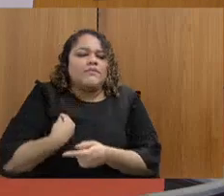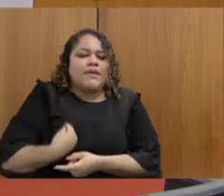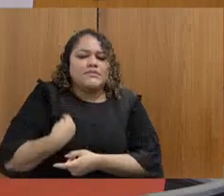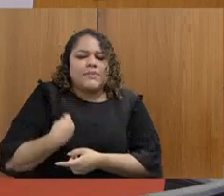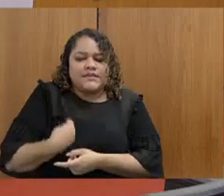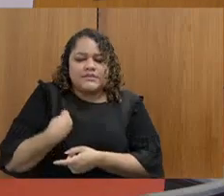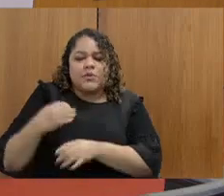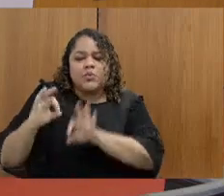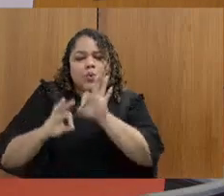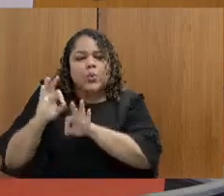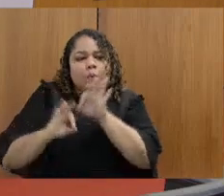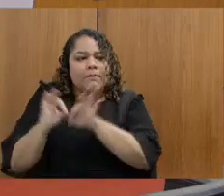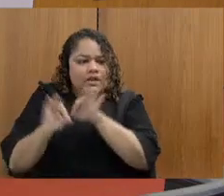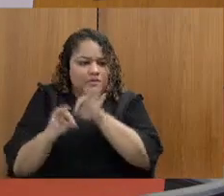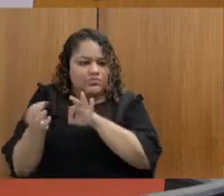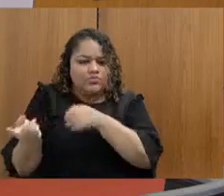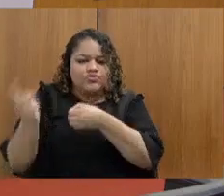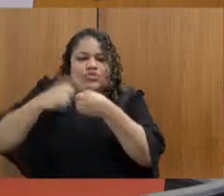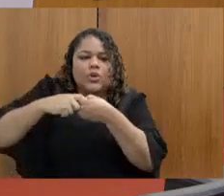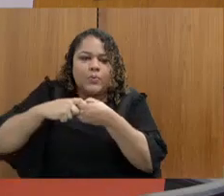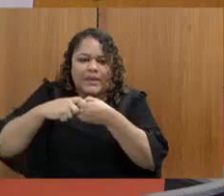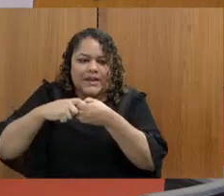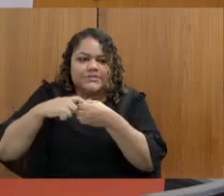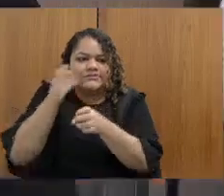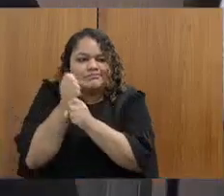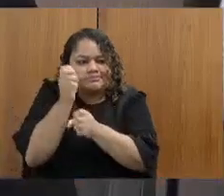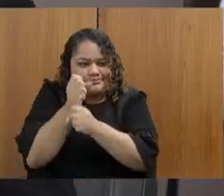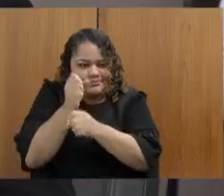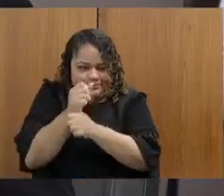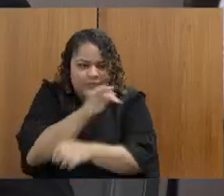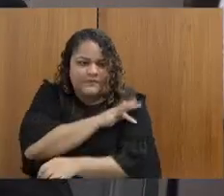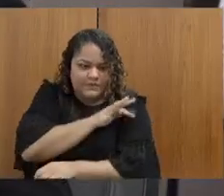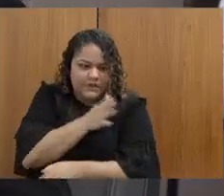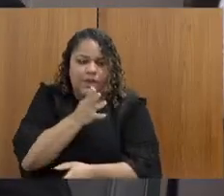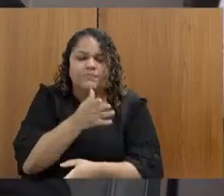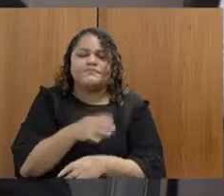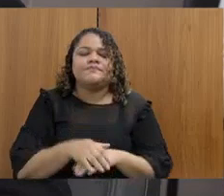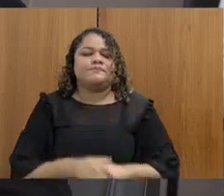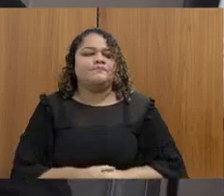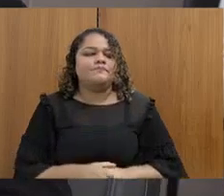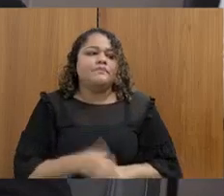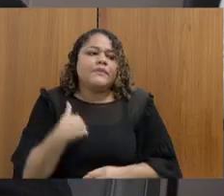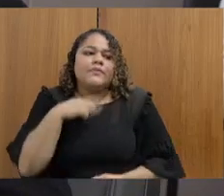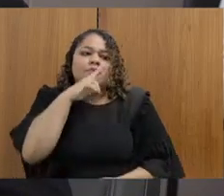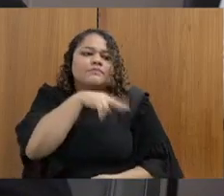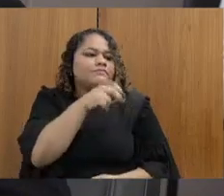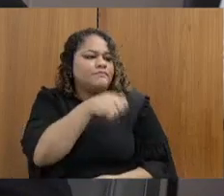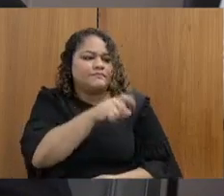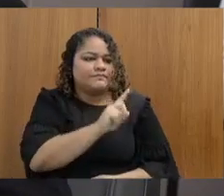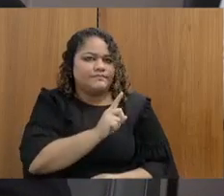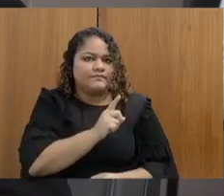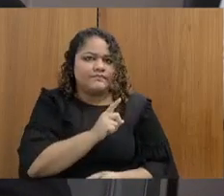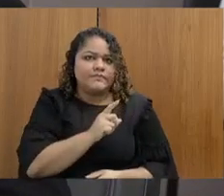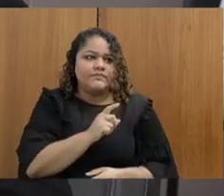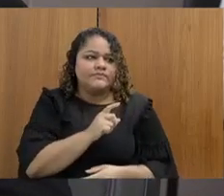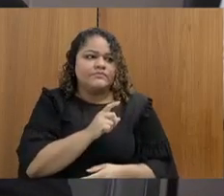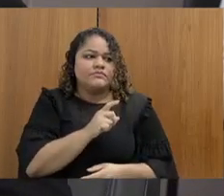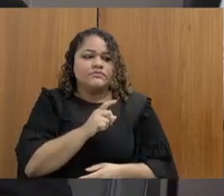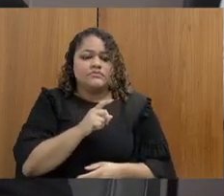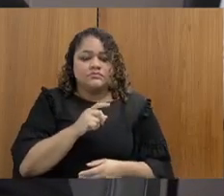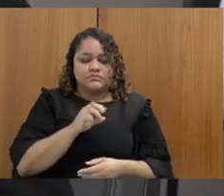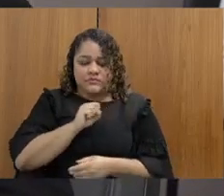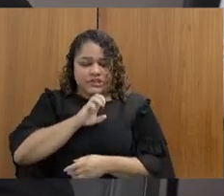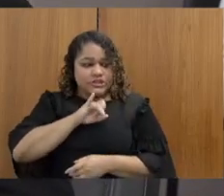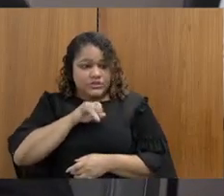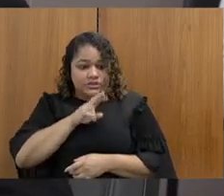é possível dar esse tipo de informação. Com relação aos dados, a Sejusp, ela não participou do plano de recuperação